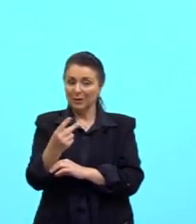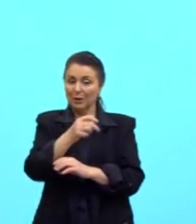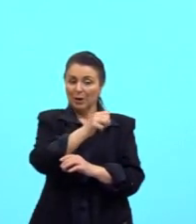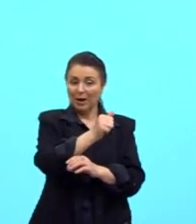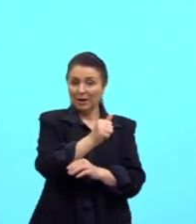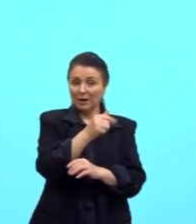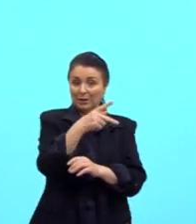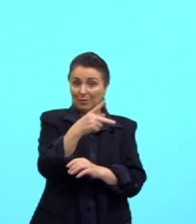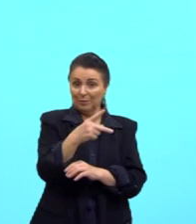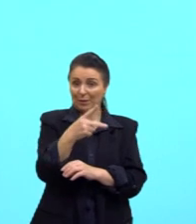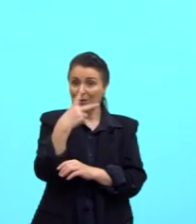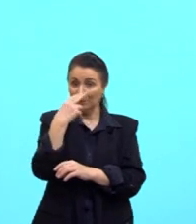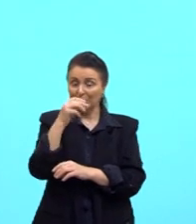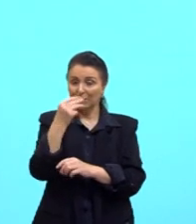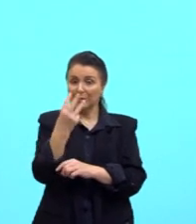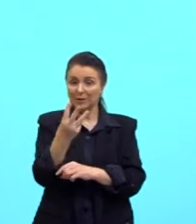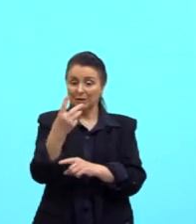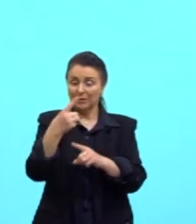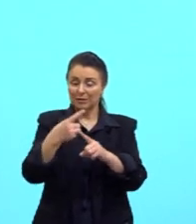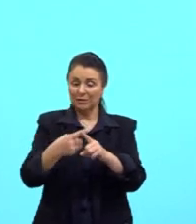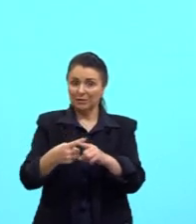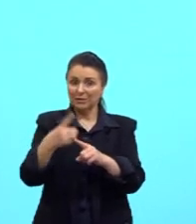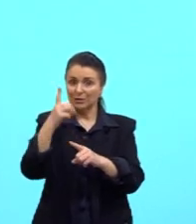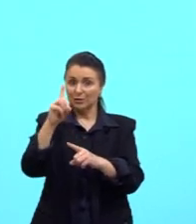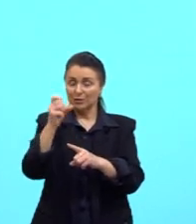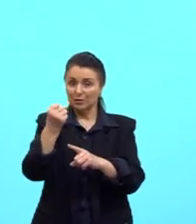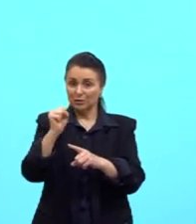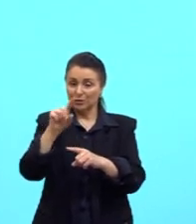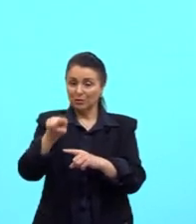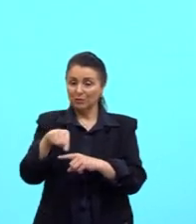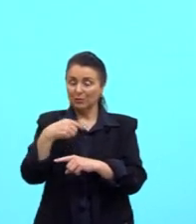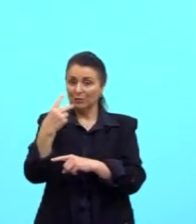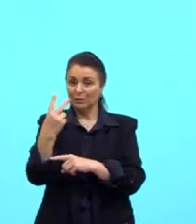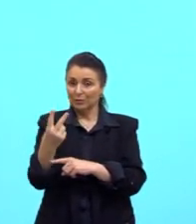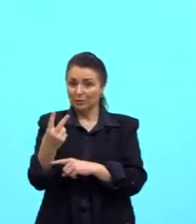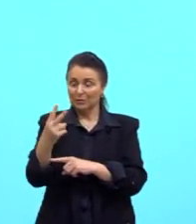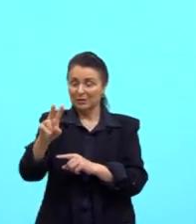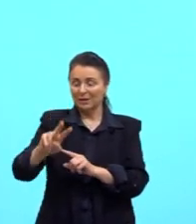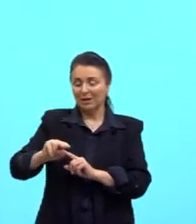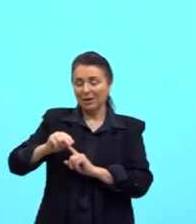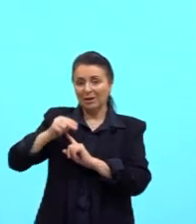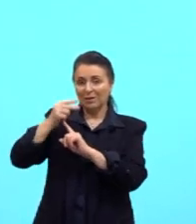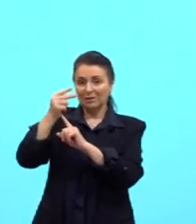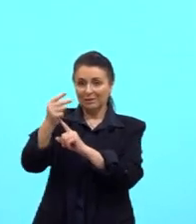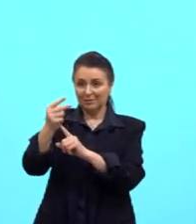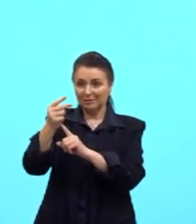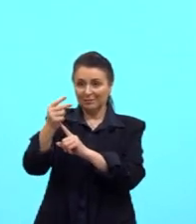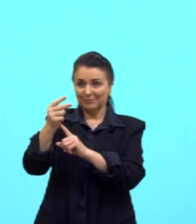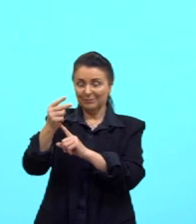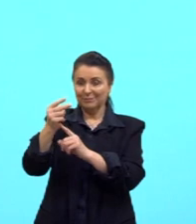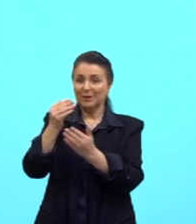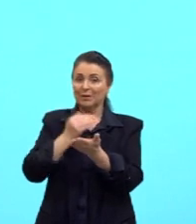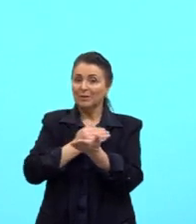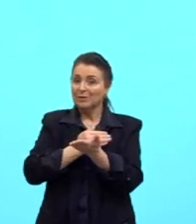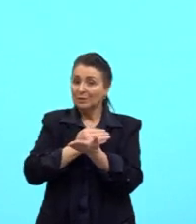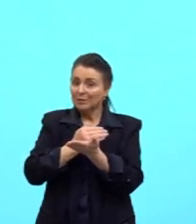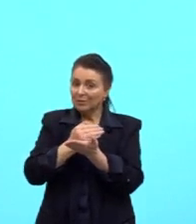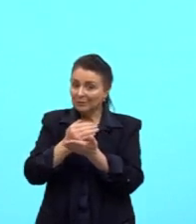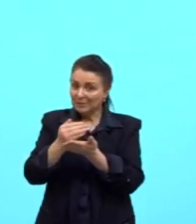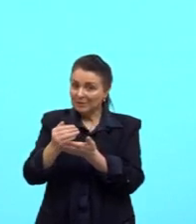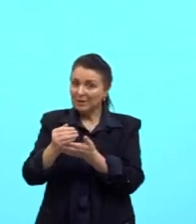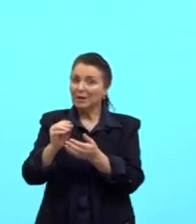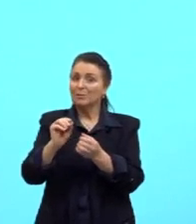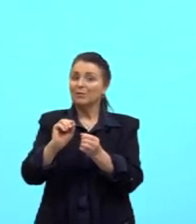a área do pátio é 3 vezes 18,2 ao quadrado. Nós iniciamos ali resolvendo a